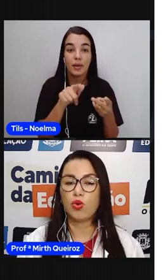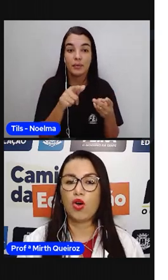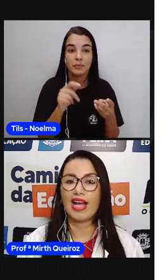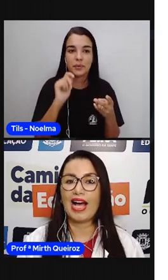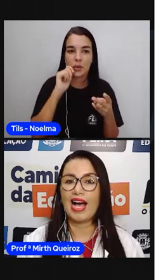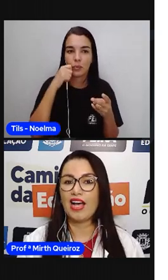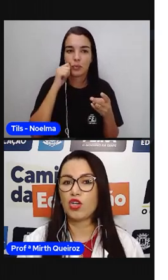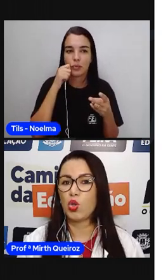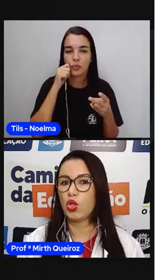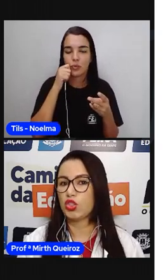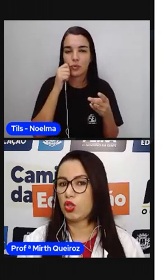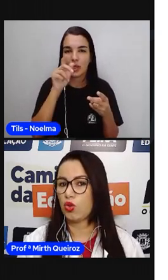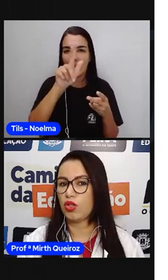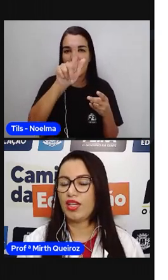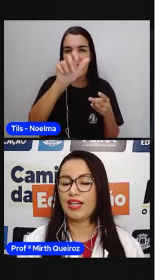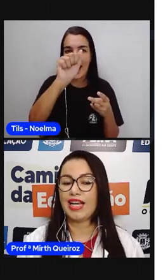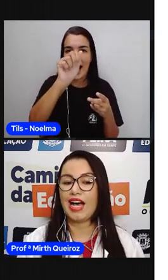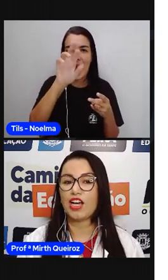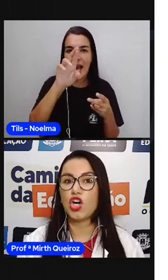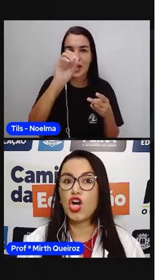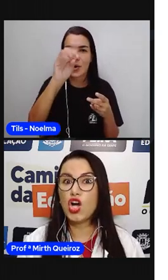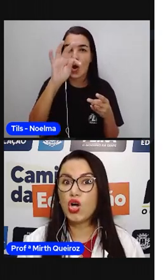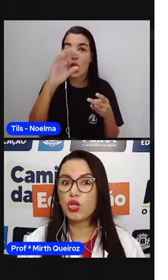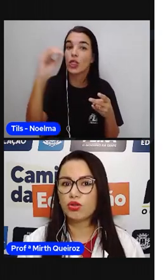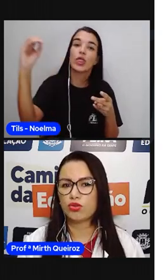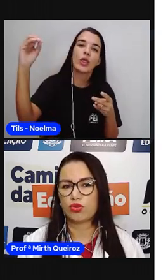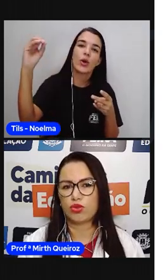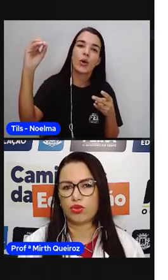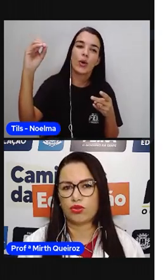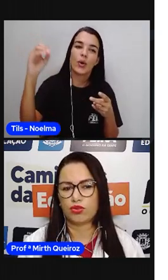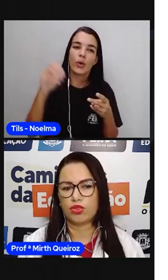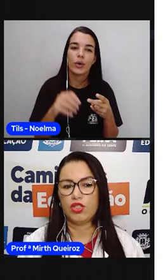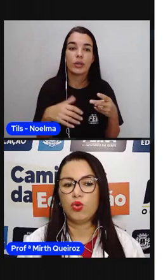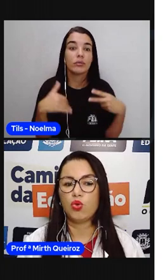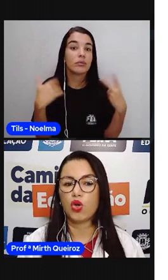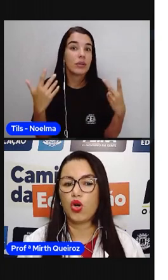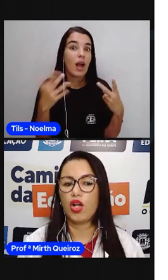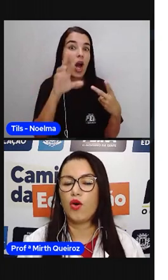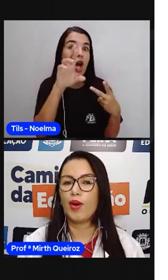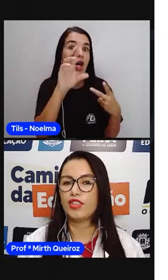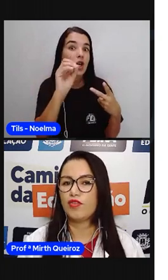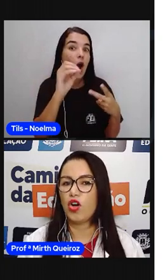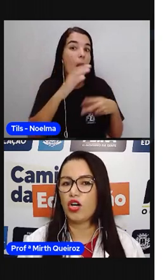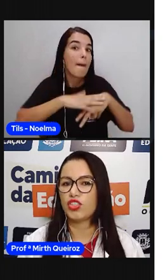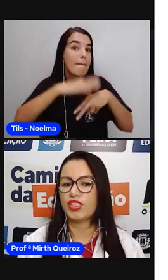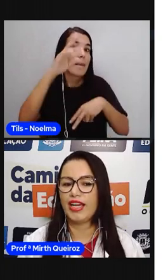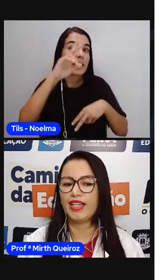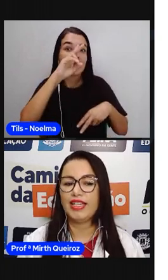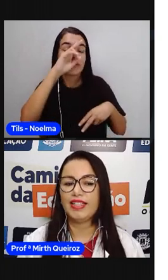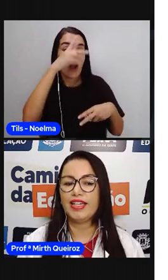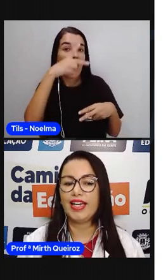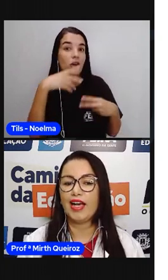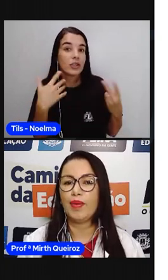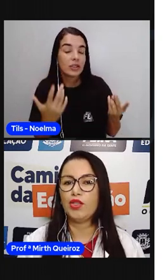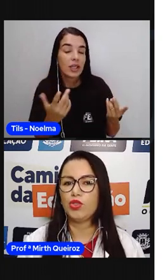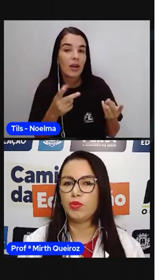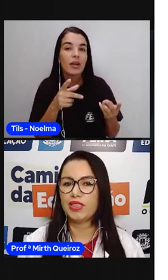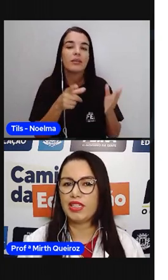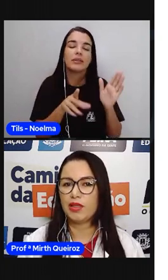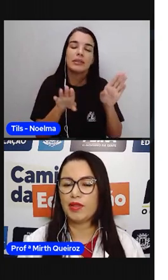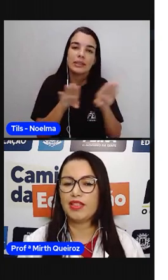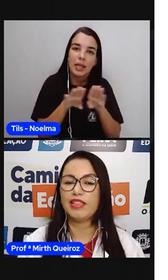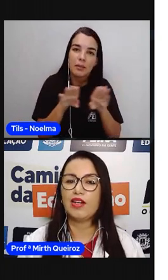Garoto. Garoto. Garoto. O Ró é o mais forte, né? Que é a